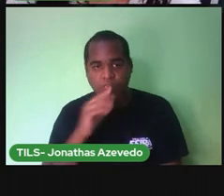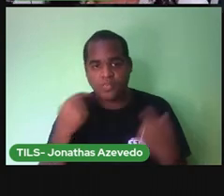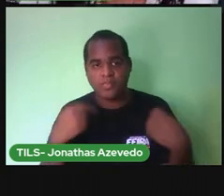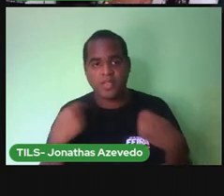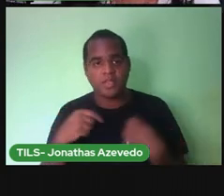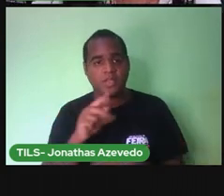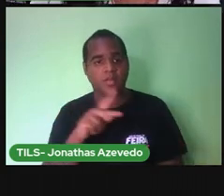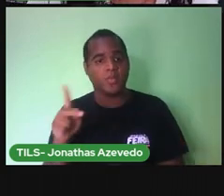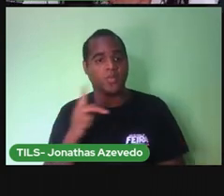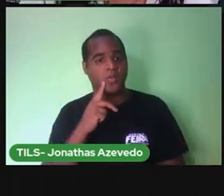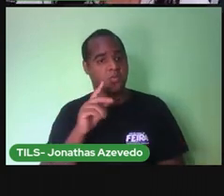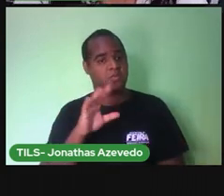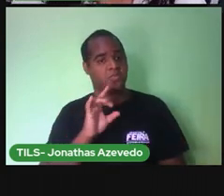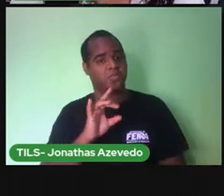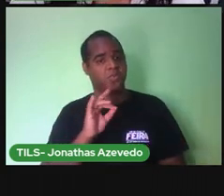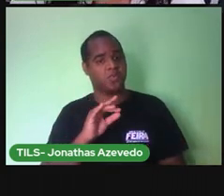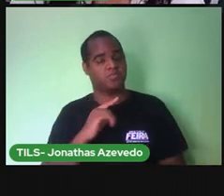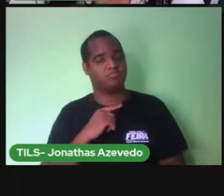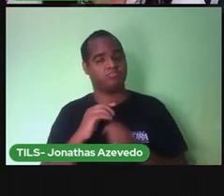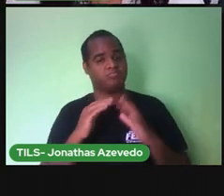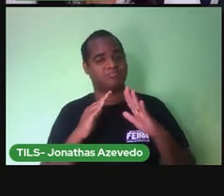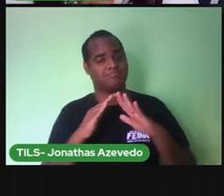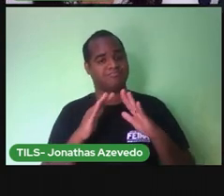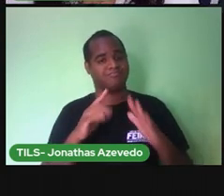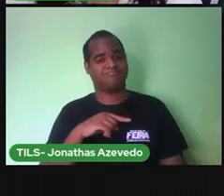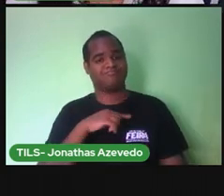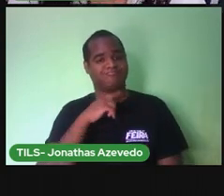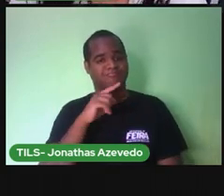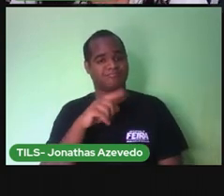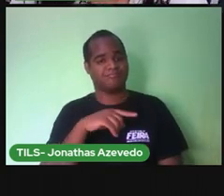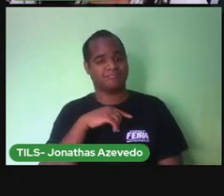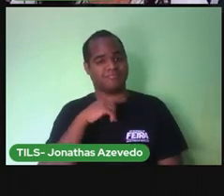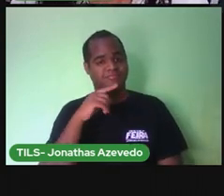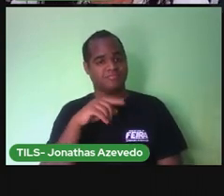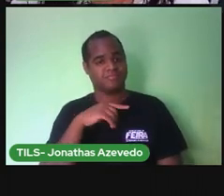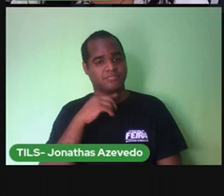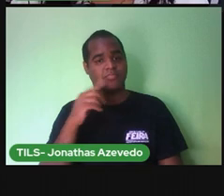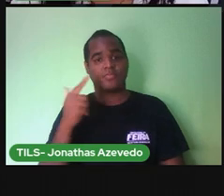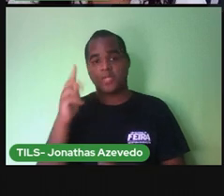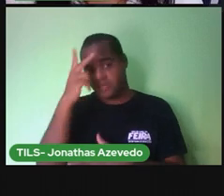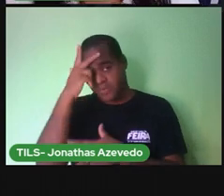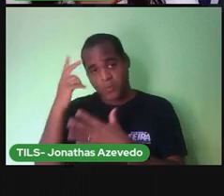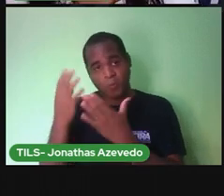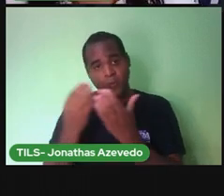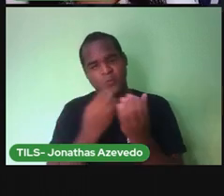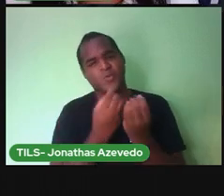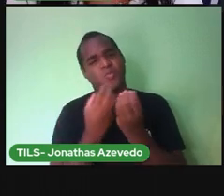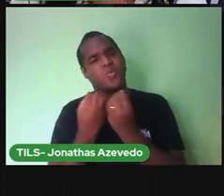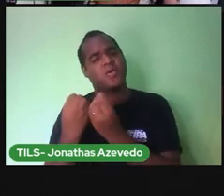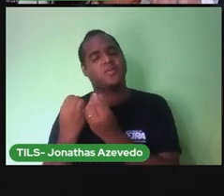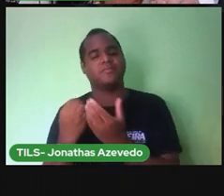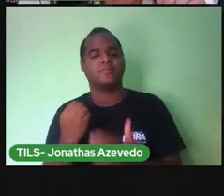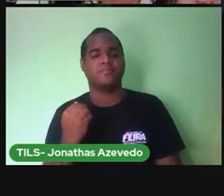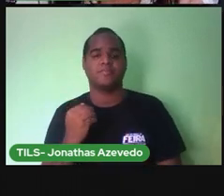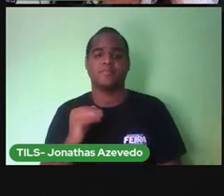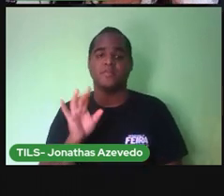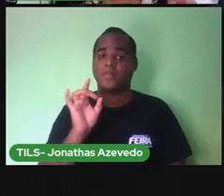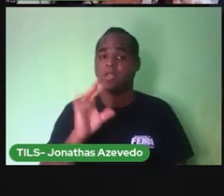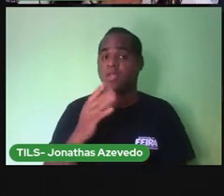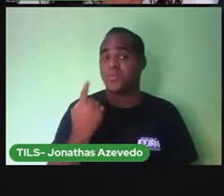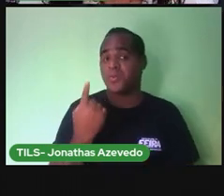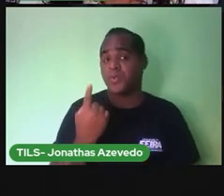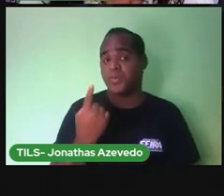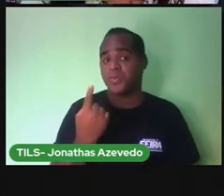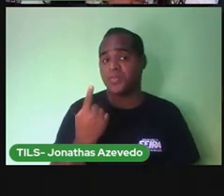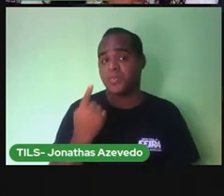a Pró está aqui Às vezes dentro de casa Não tem como Porque nós moramos Com muitas pessoas Aqui a Proélida Só tem uma pessoa